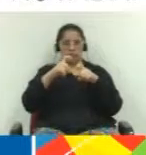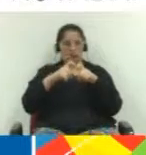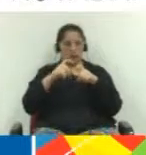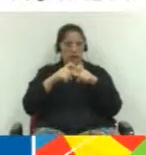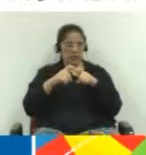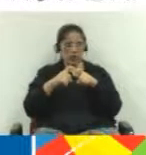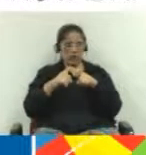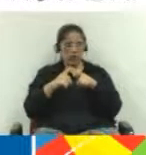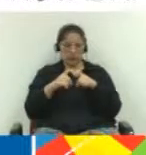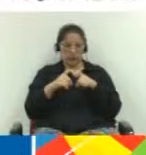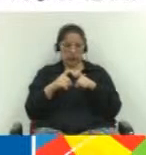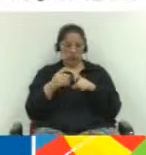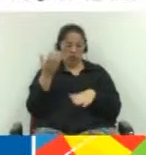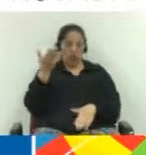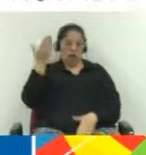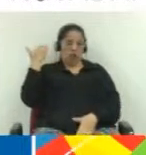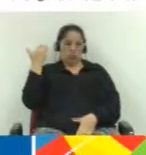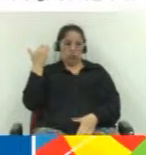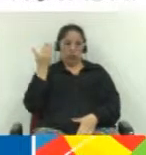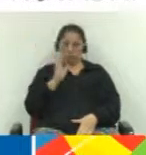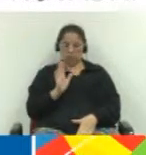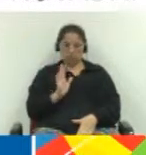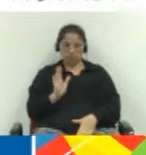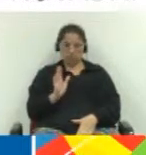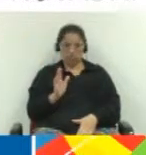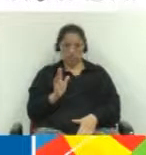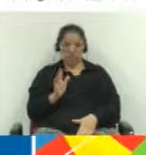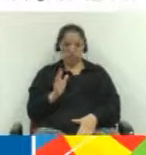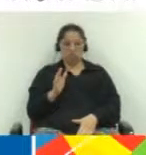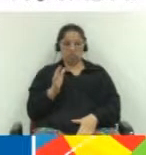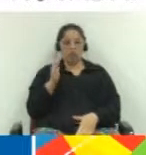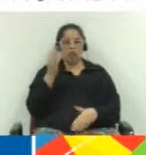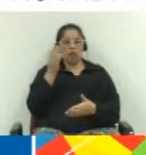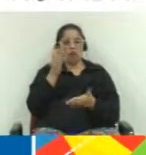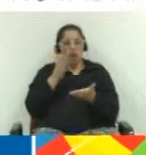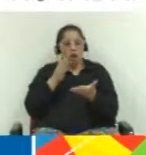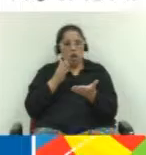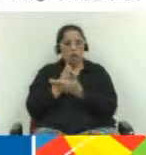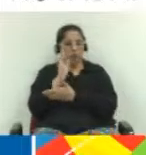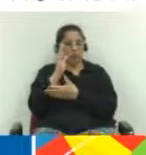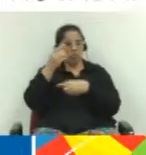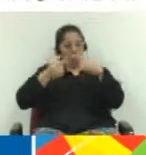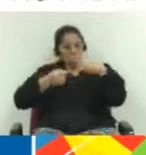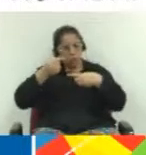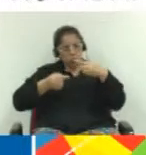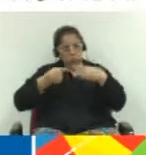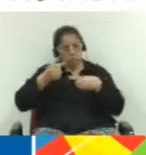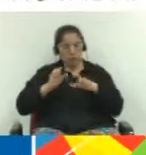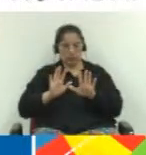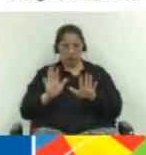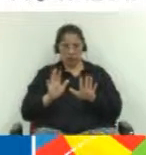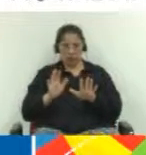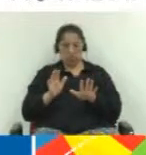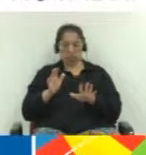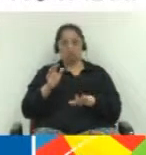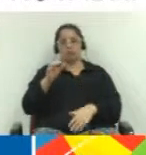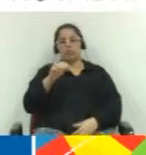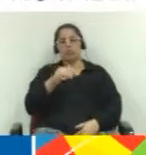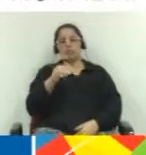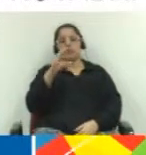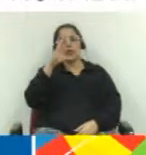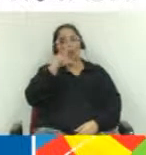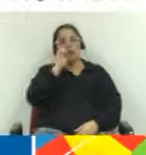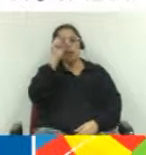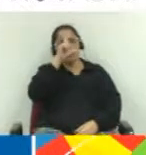cidade está aprovada para ter o curso de medicina. Isso não volta mais, isso não é mais, é matéria vencida,